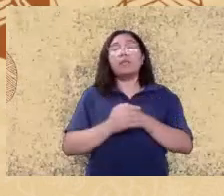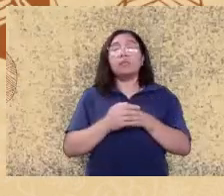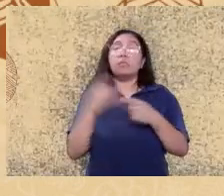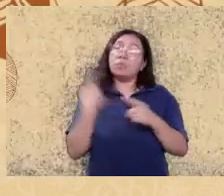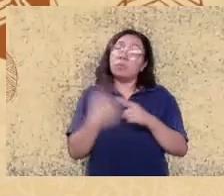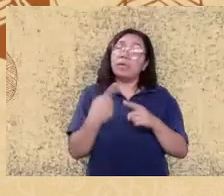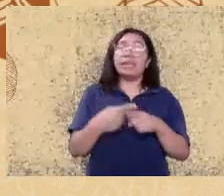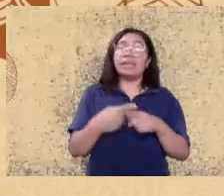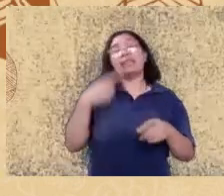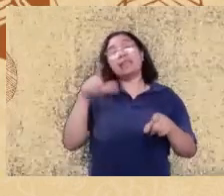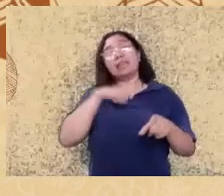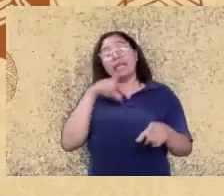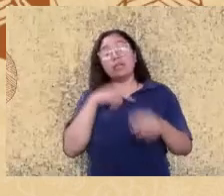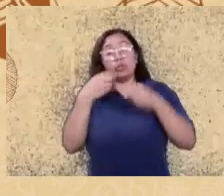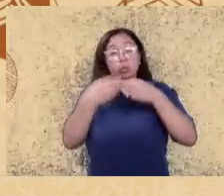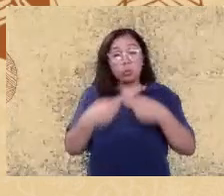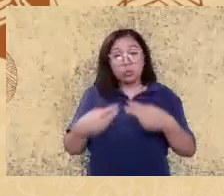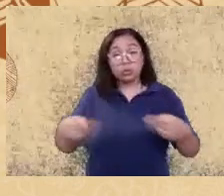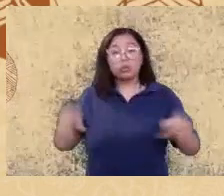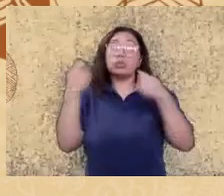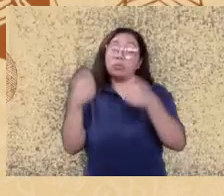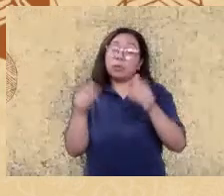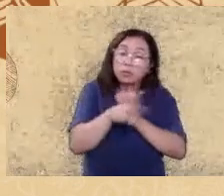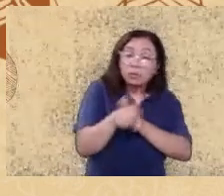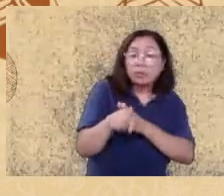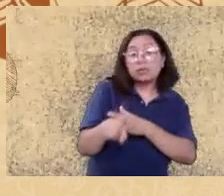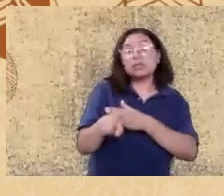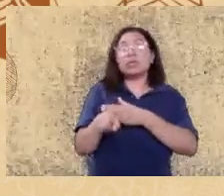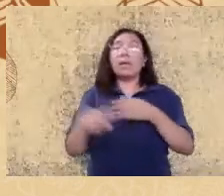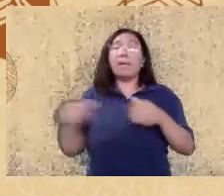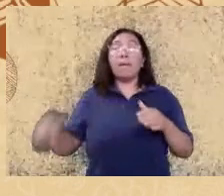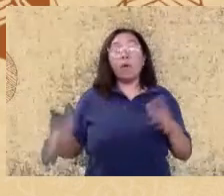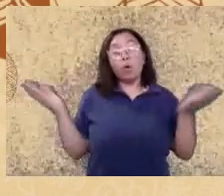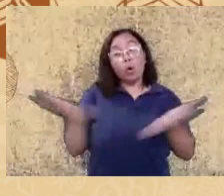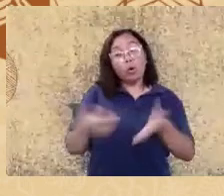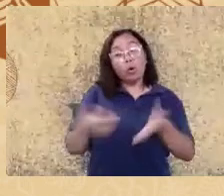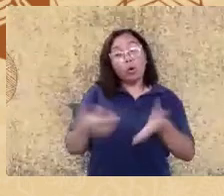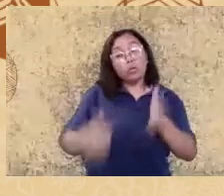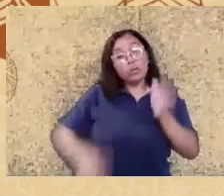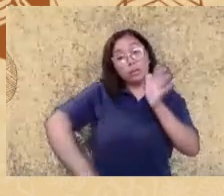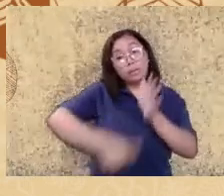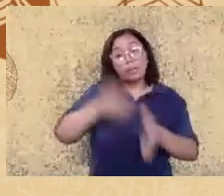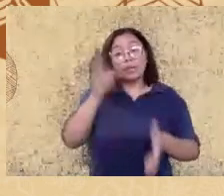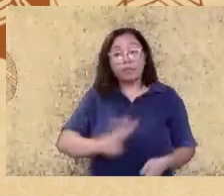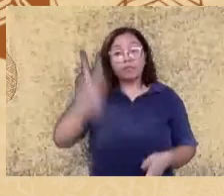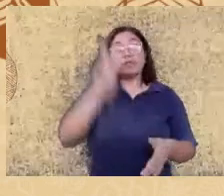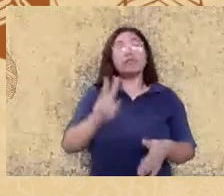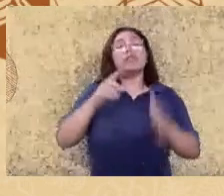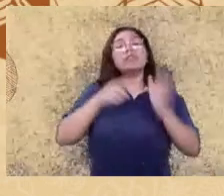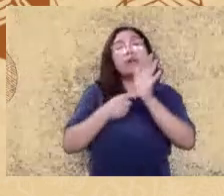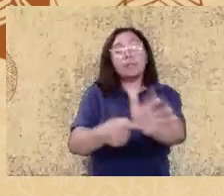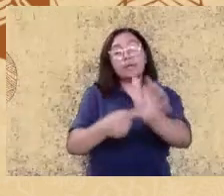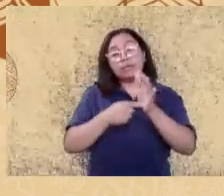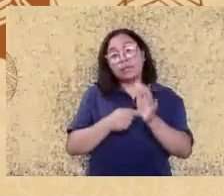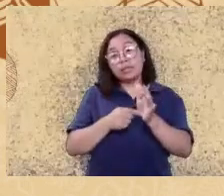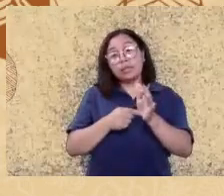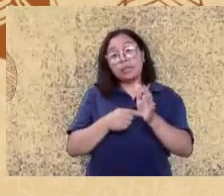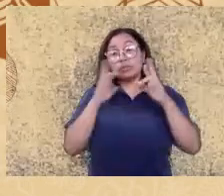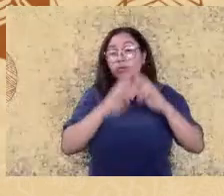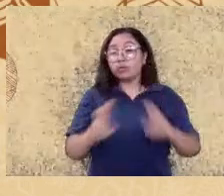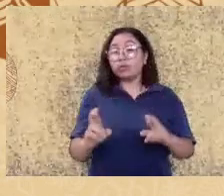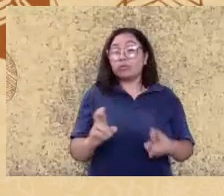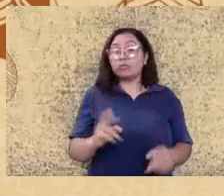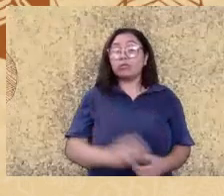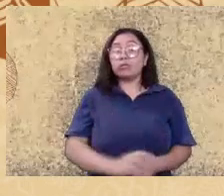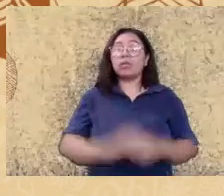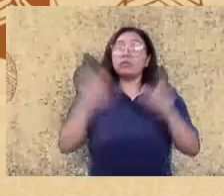sendo apresentados essa é a primeira vez que ela é apresentada formalmente com alguns resultados ainda preliminares para o